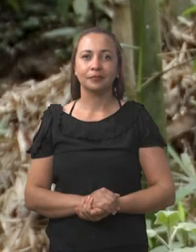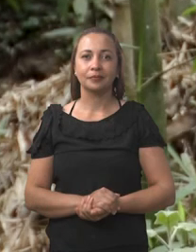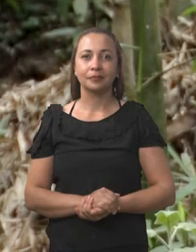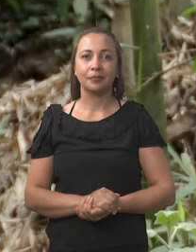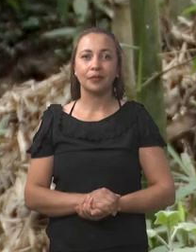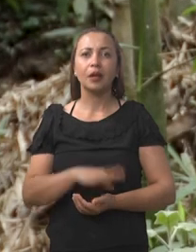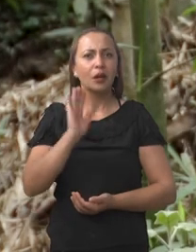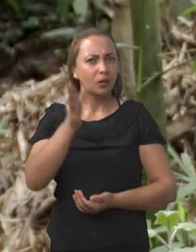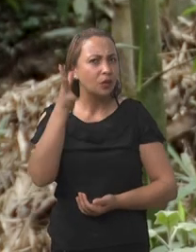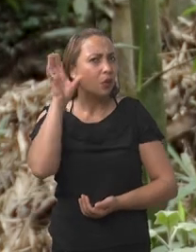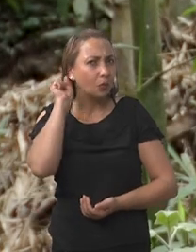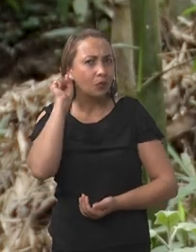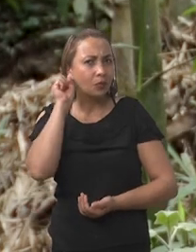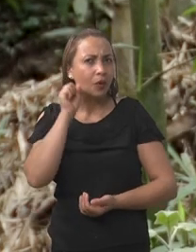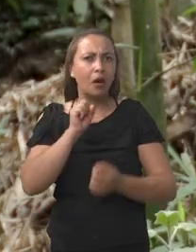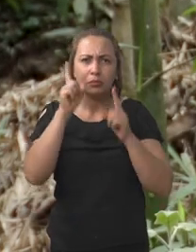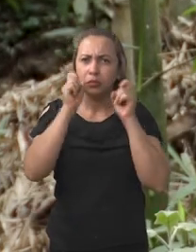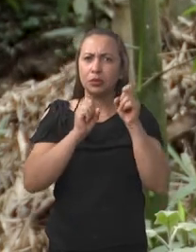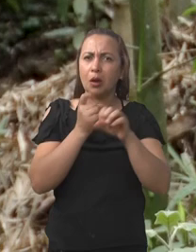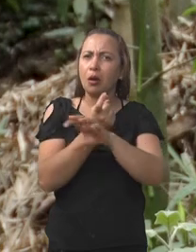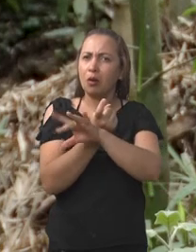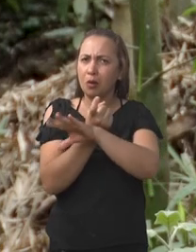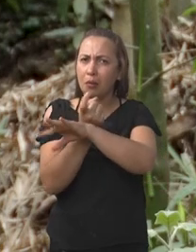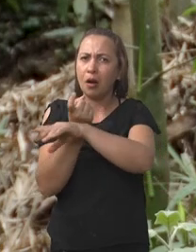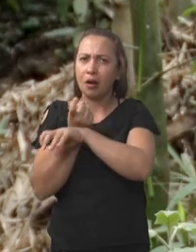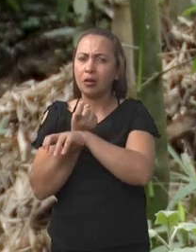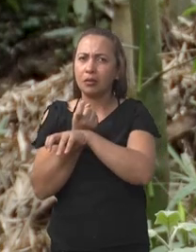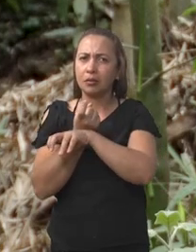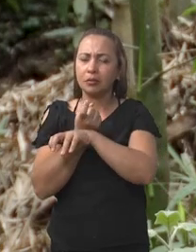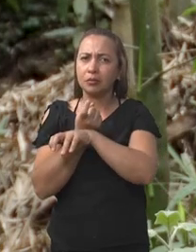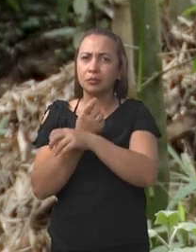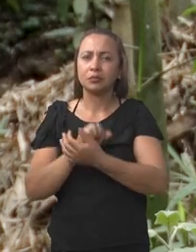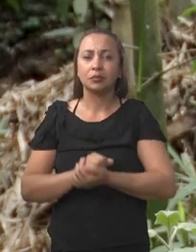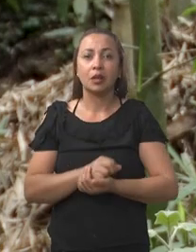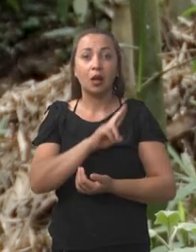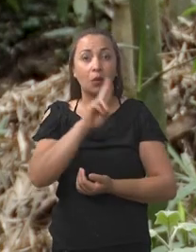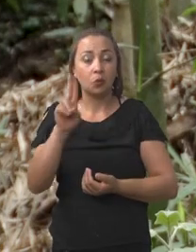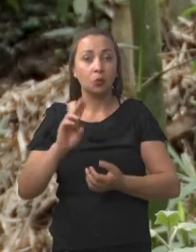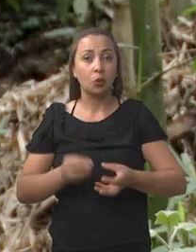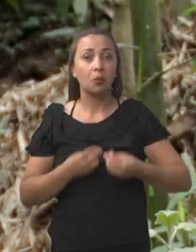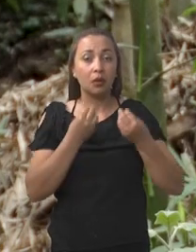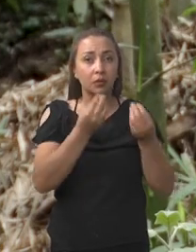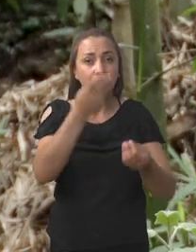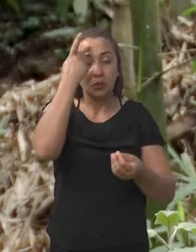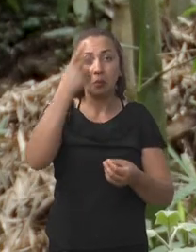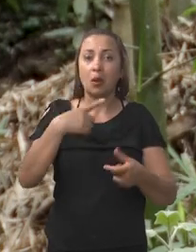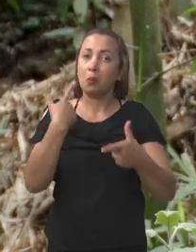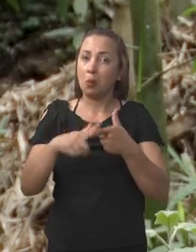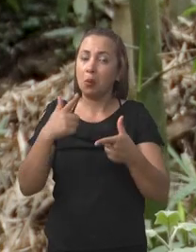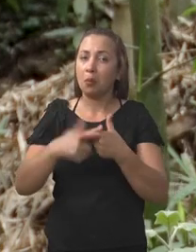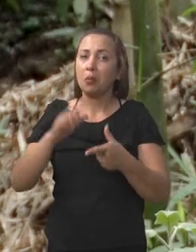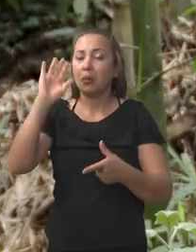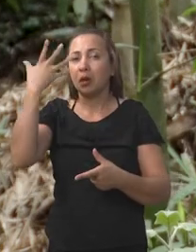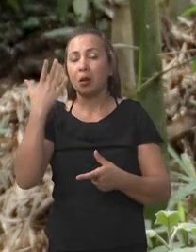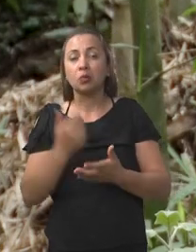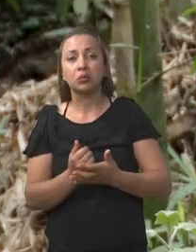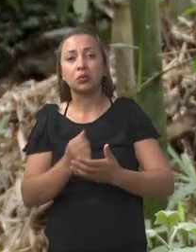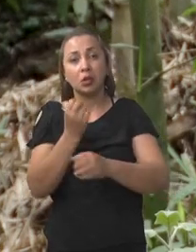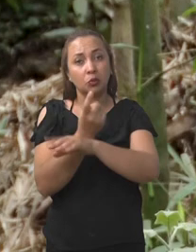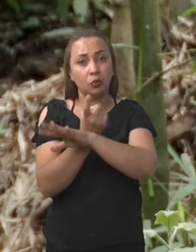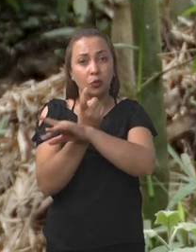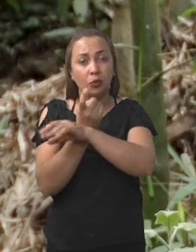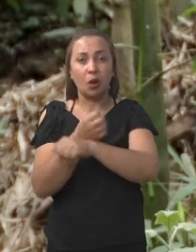Você já ouviu a expressão escorpionismo? Trata-se do nome dado ao acidente causado pelo veneno do